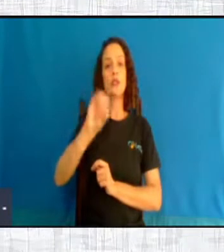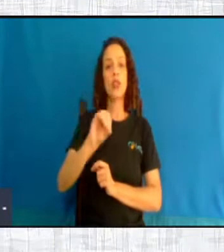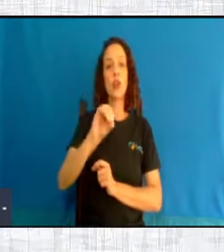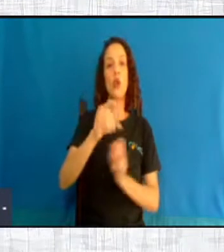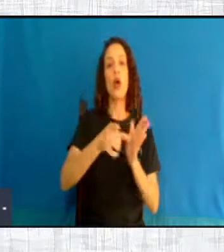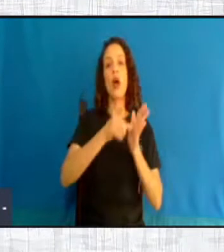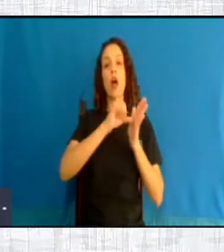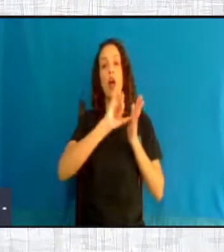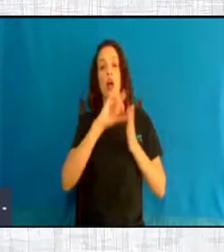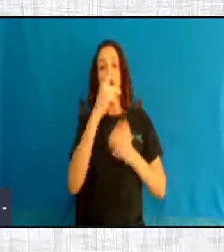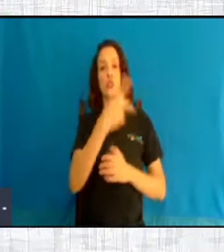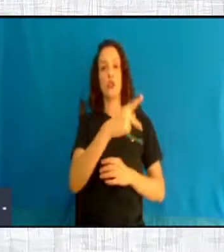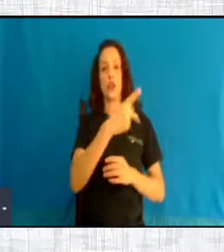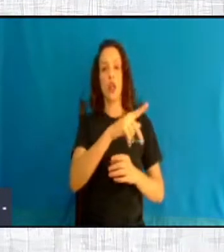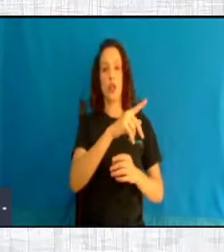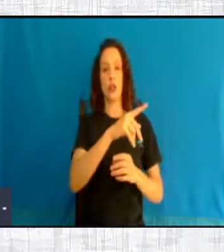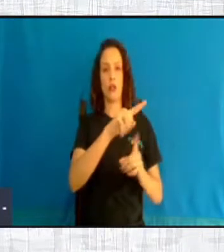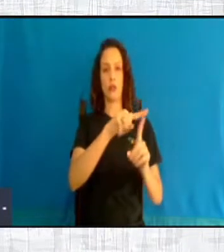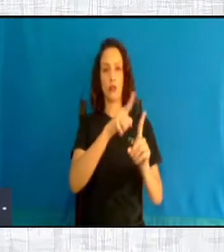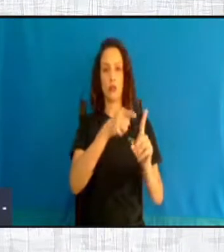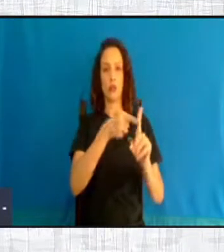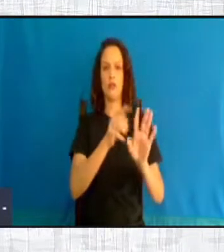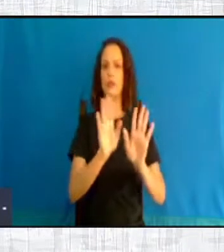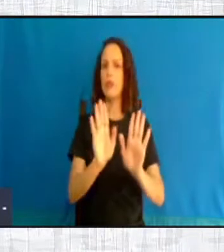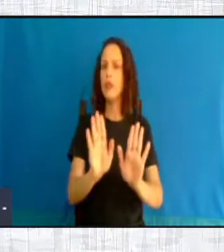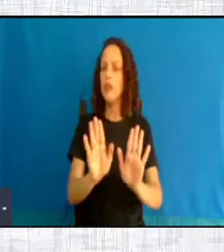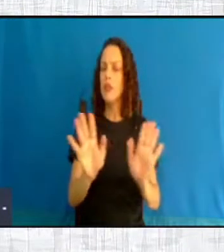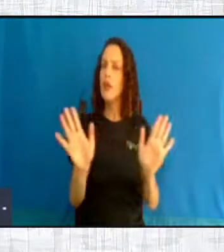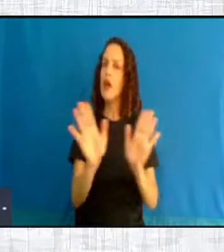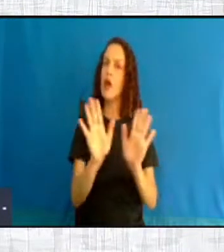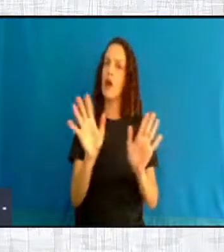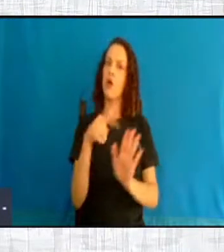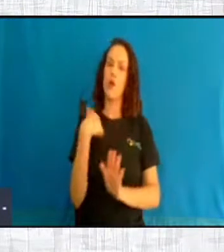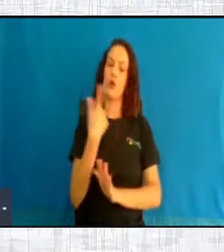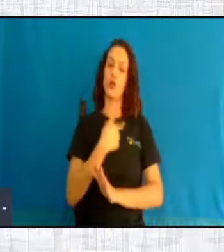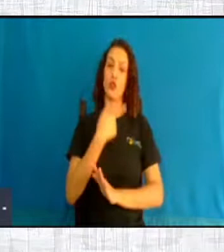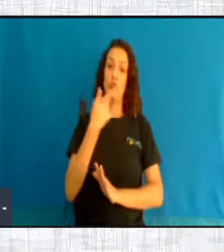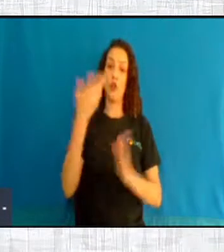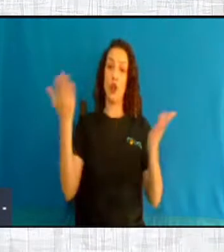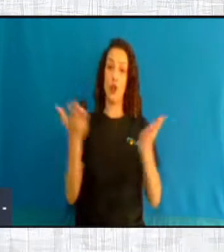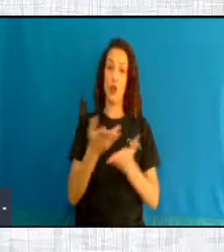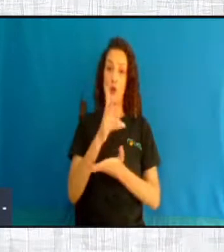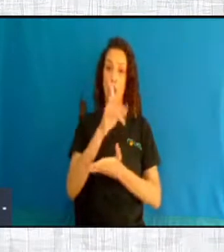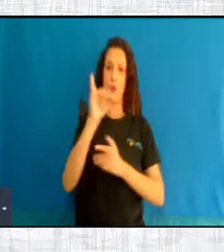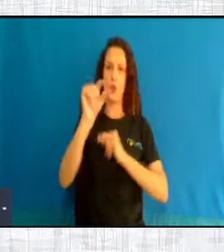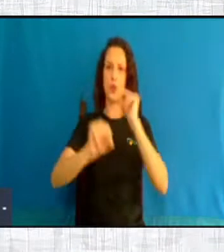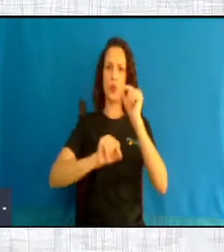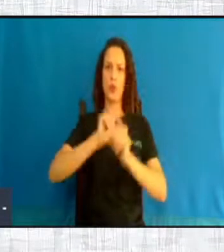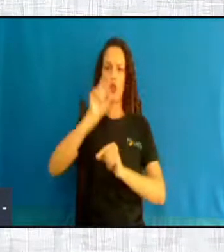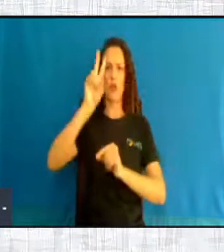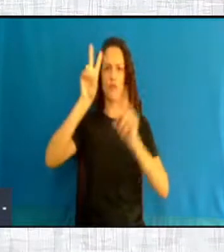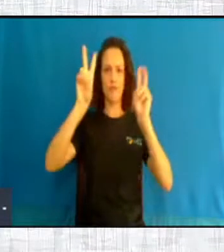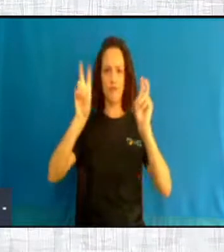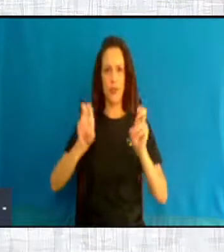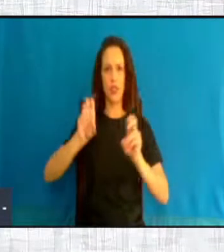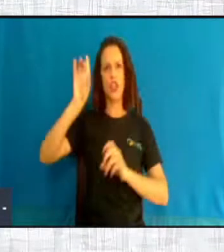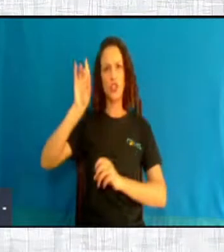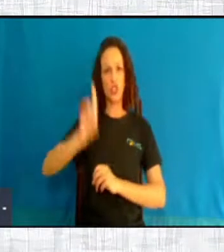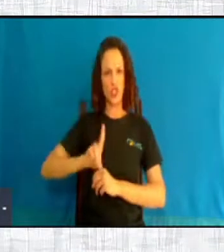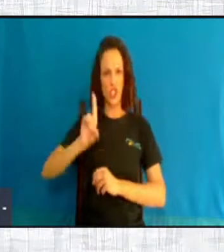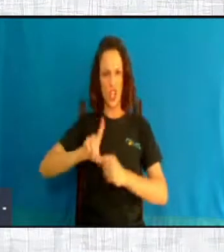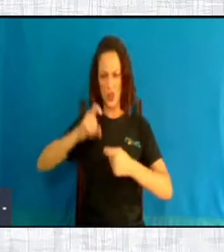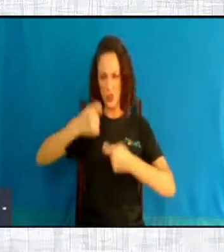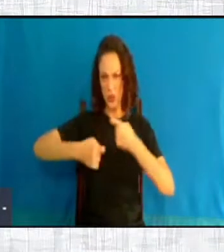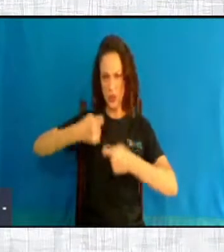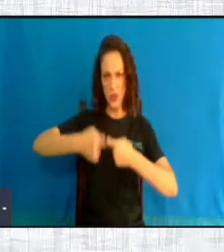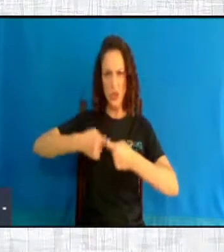antecipação do parto. Não, nós vamos falar de direitos sexuais, de direitos reprodutivos. Não, vamos falar